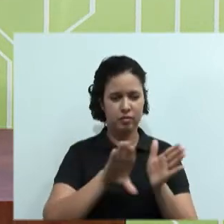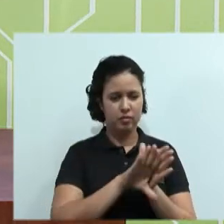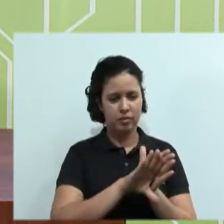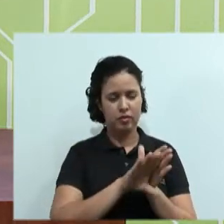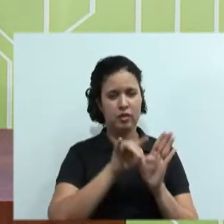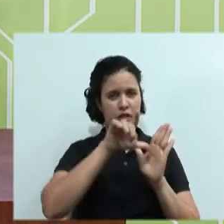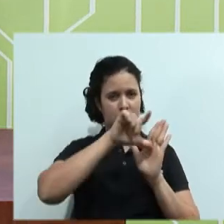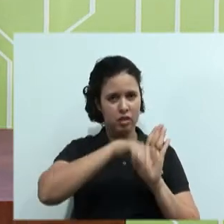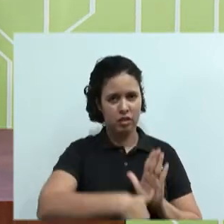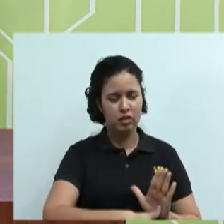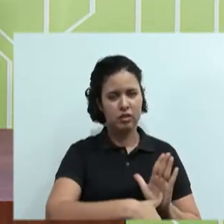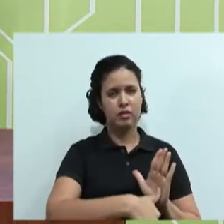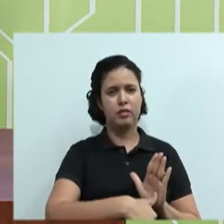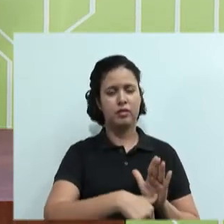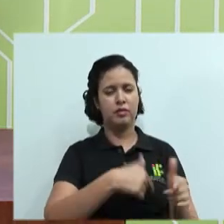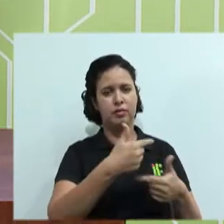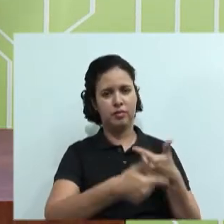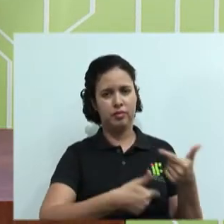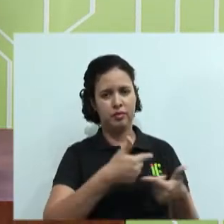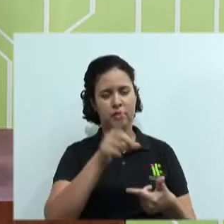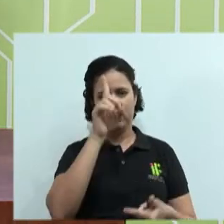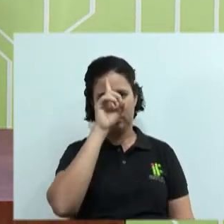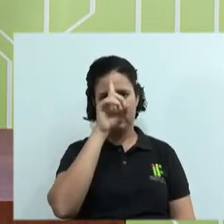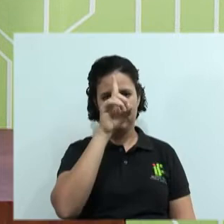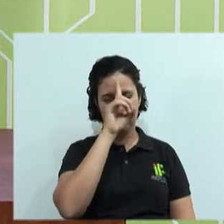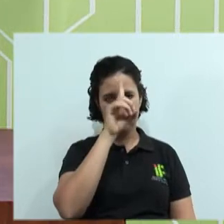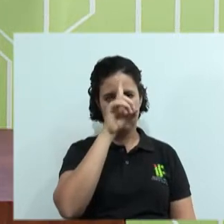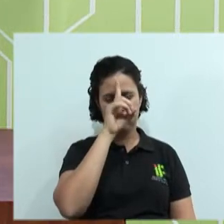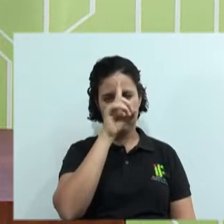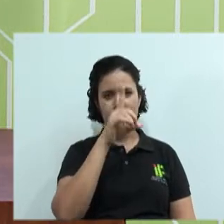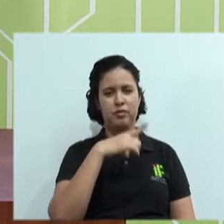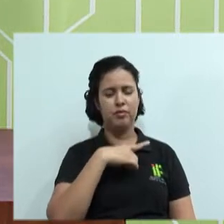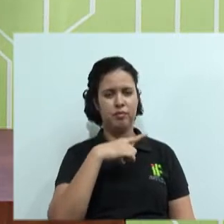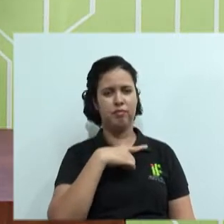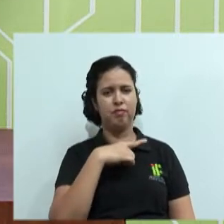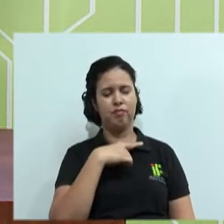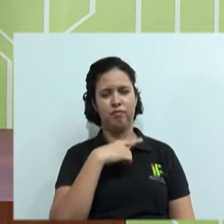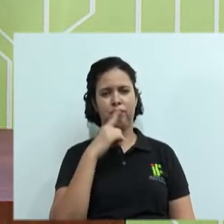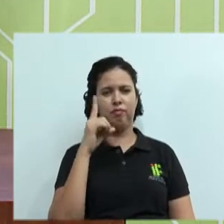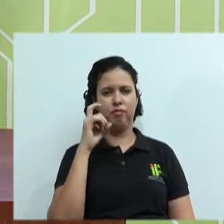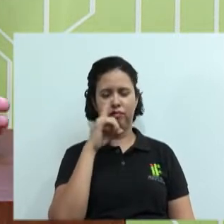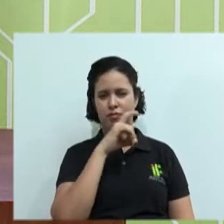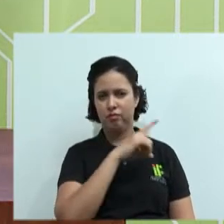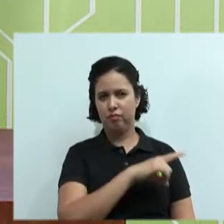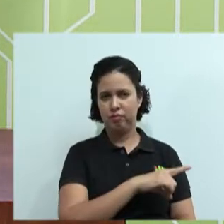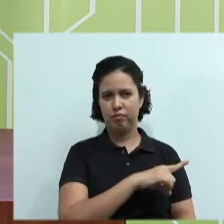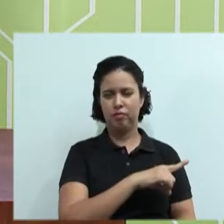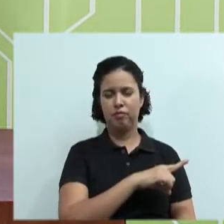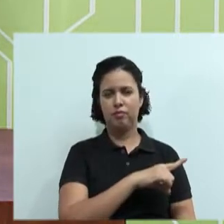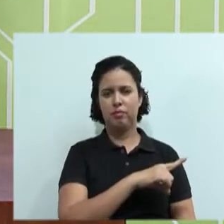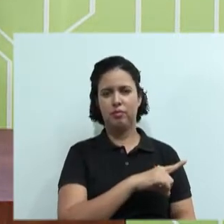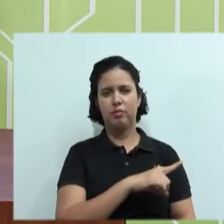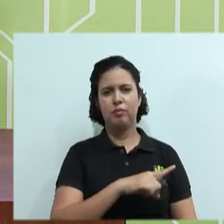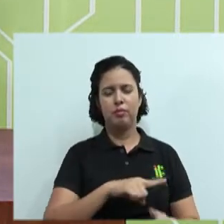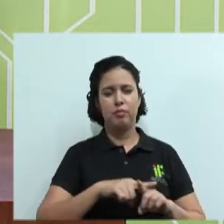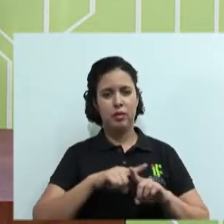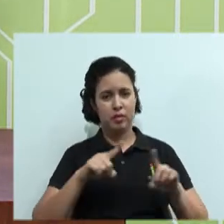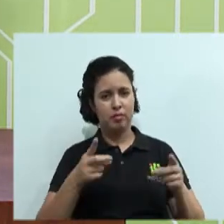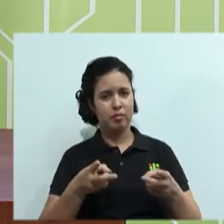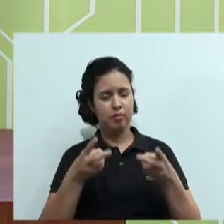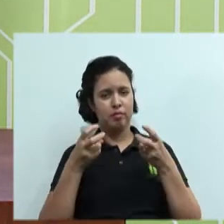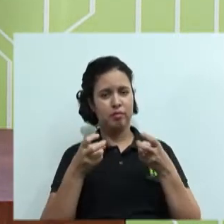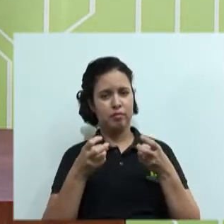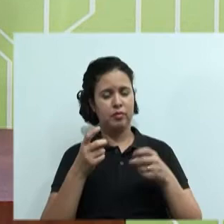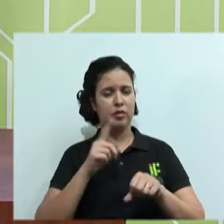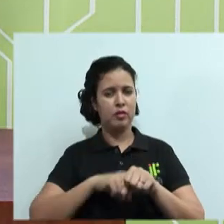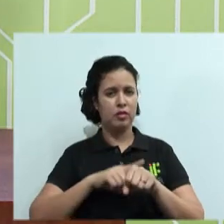porque ele ia chegar atrasado todo dia e isso poderia causar uma advertência e complicações no seu atual emprego. Mas perceba que,